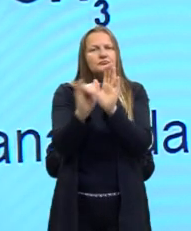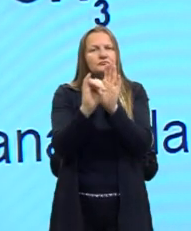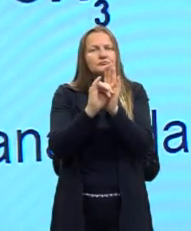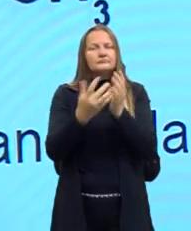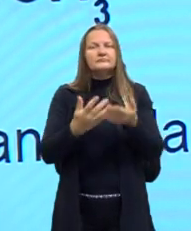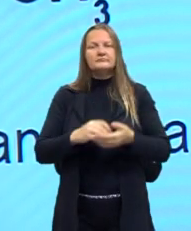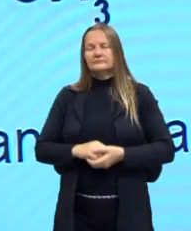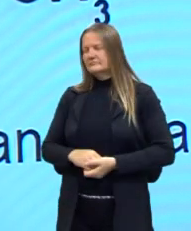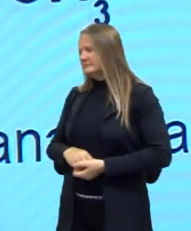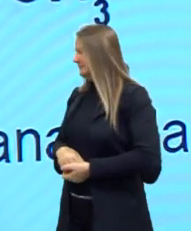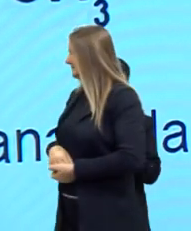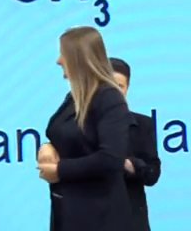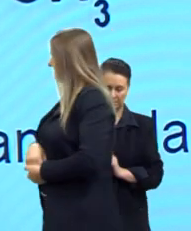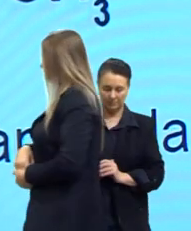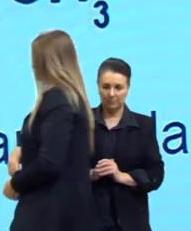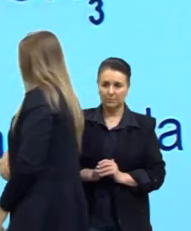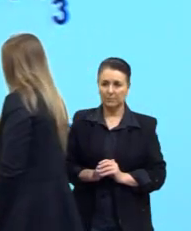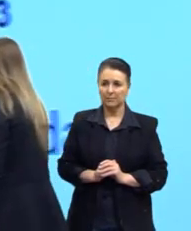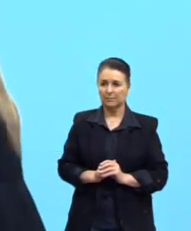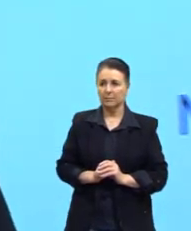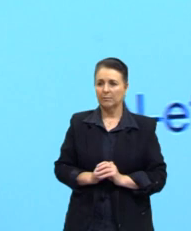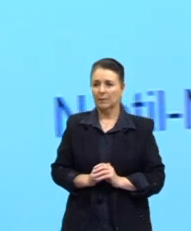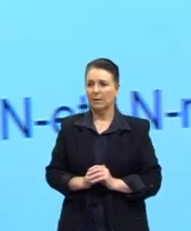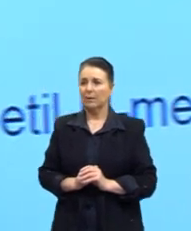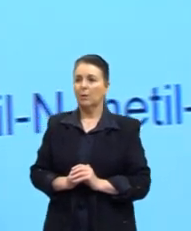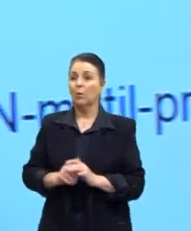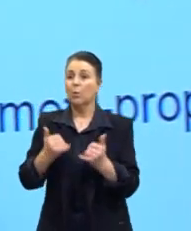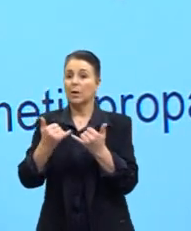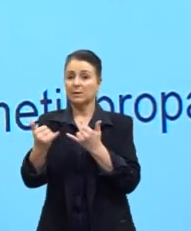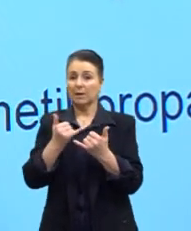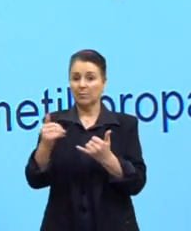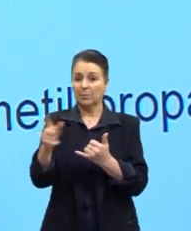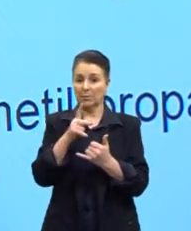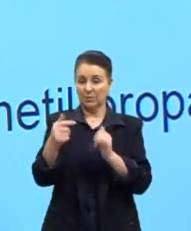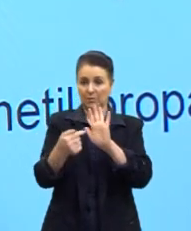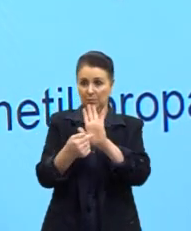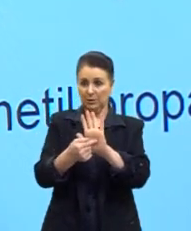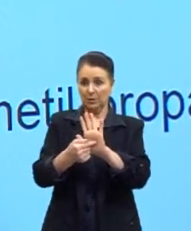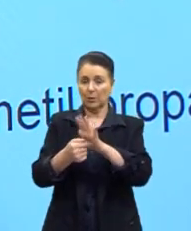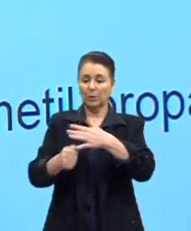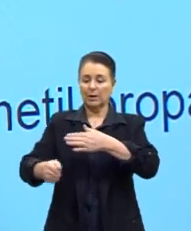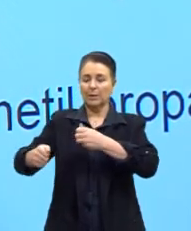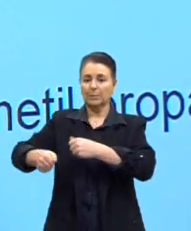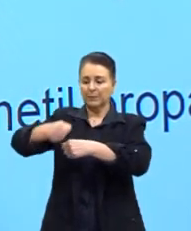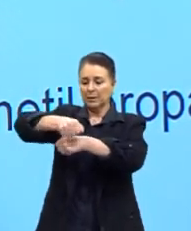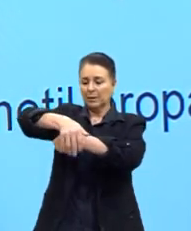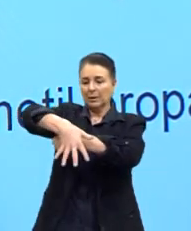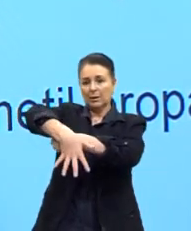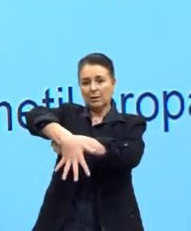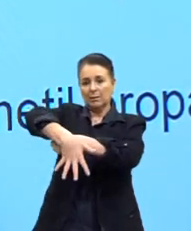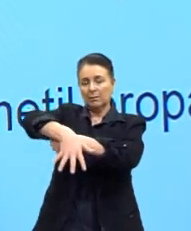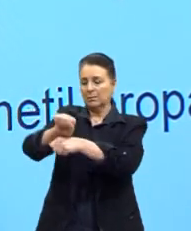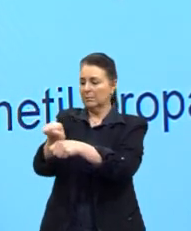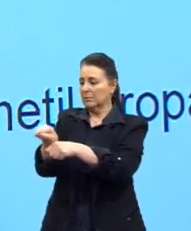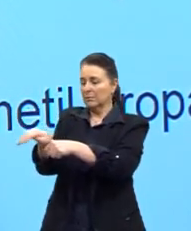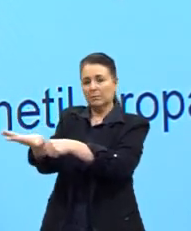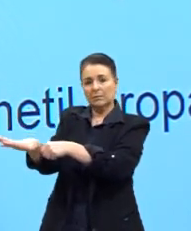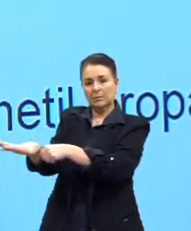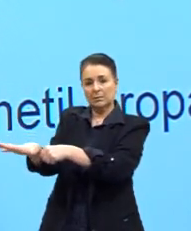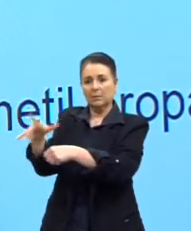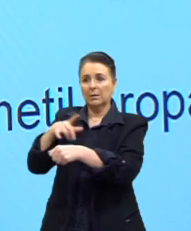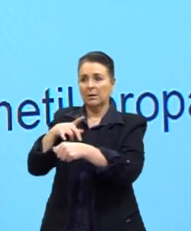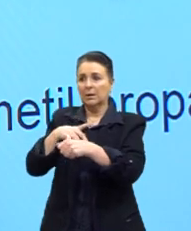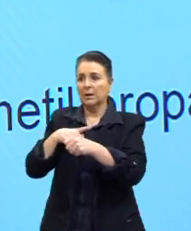ramificações. Está aqui no terceiro exemplo, né? Quando apresenta outra ramificação além da que está ligada ao